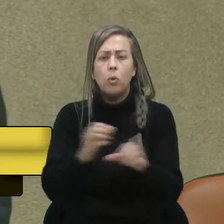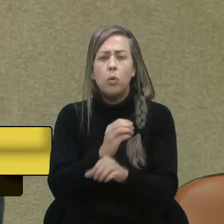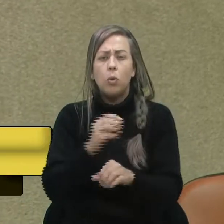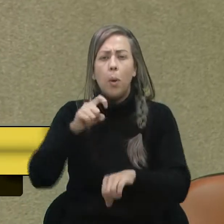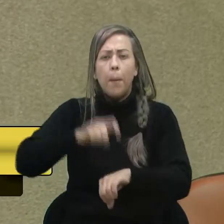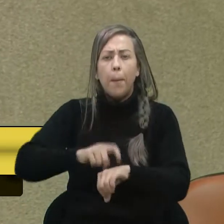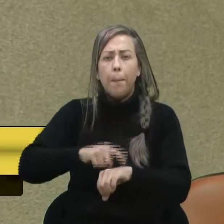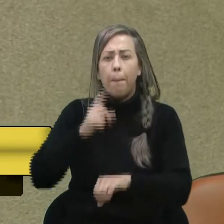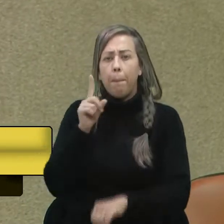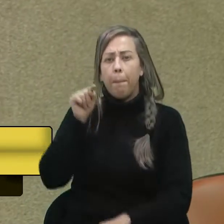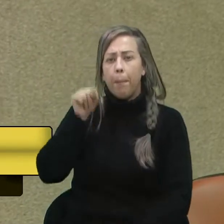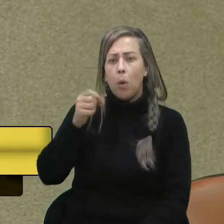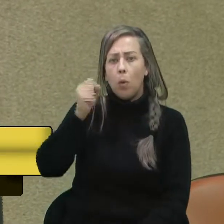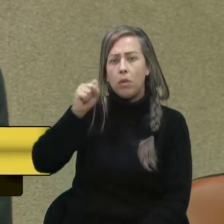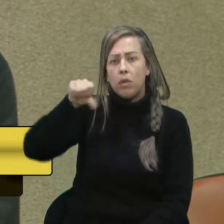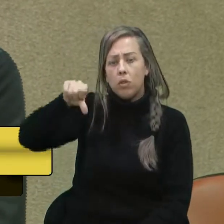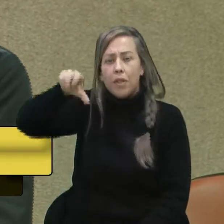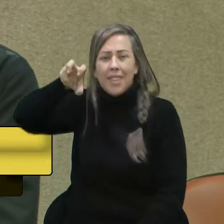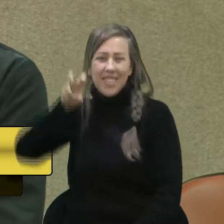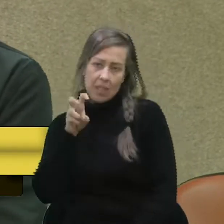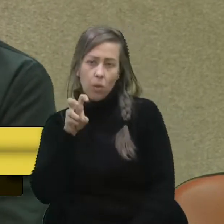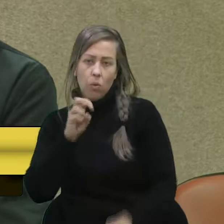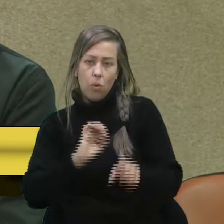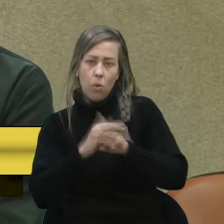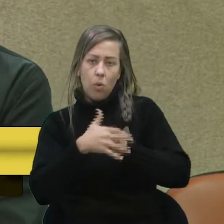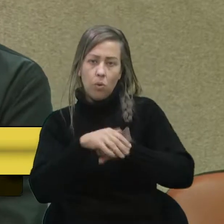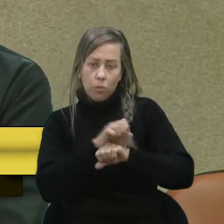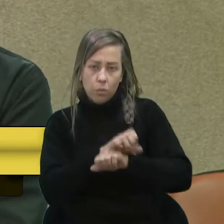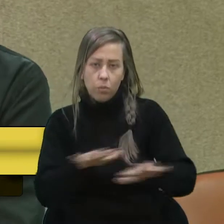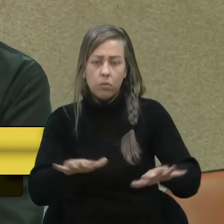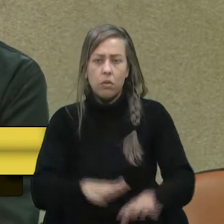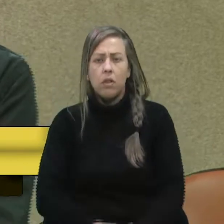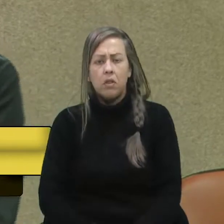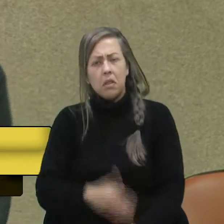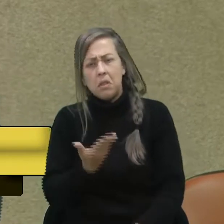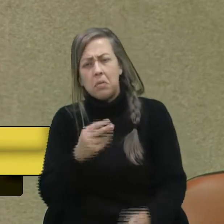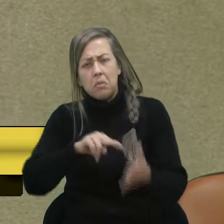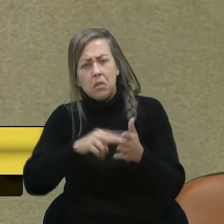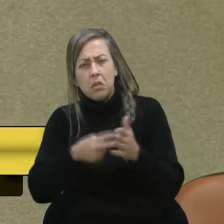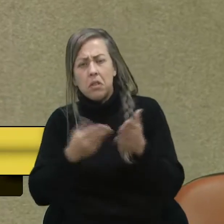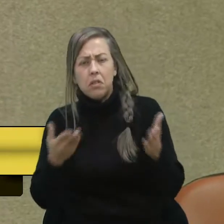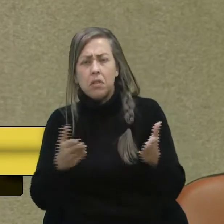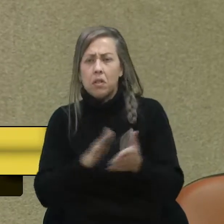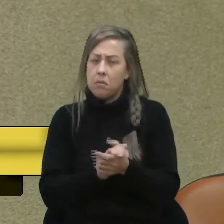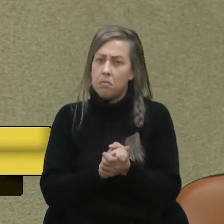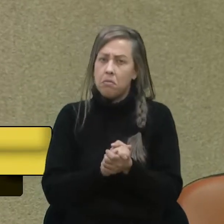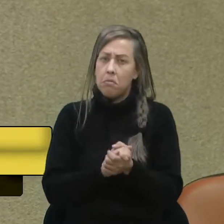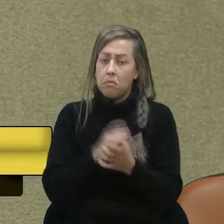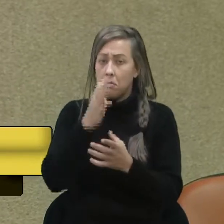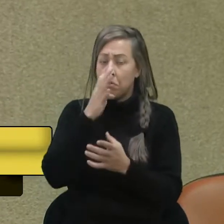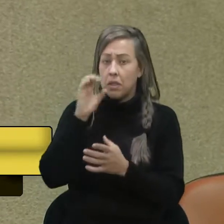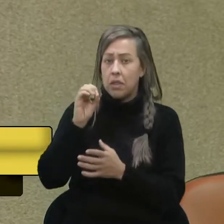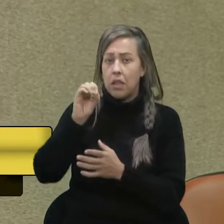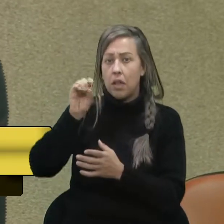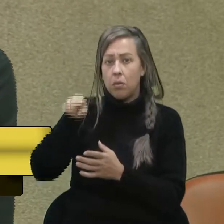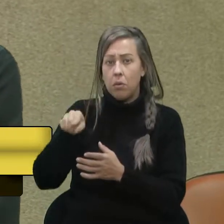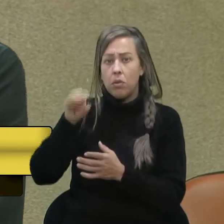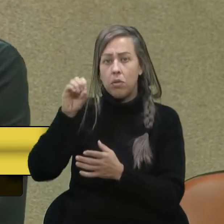momento, 1.895 casos, vereador Cadori. Isso representa, pasmem, 0